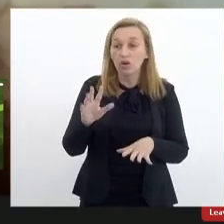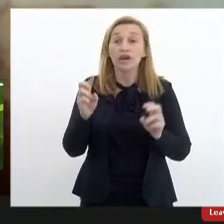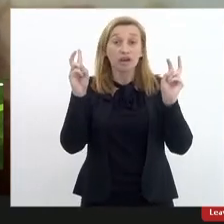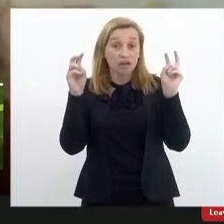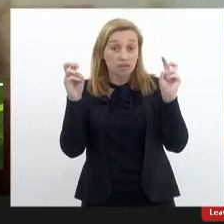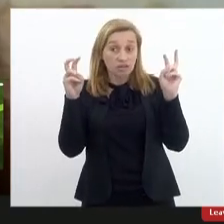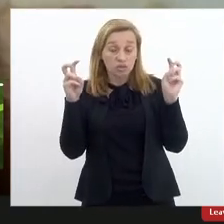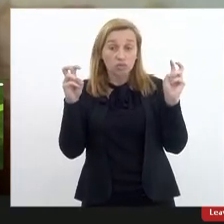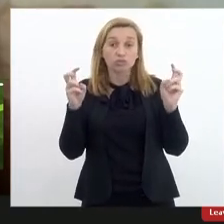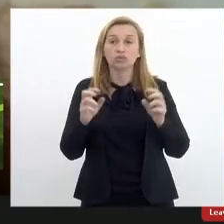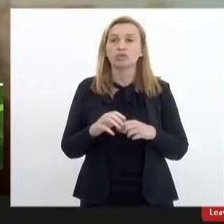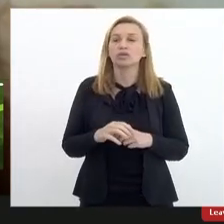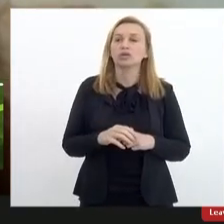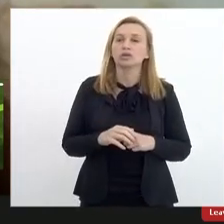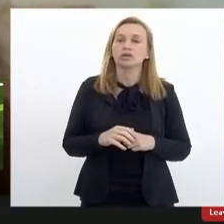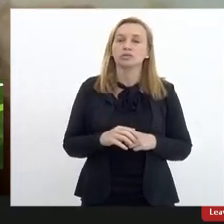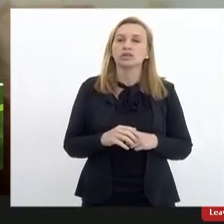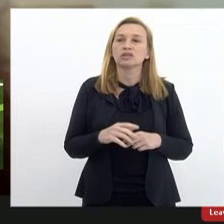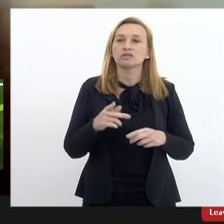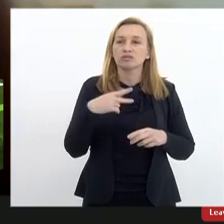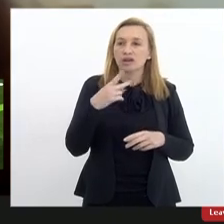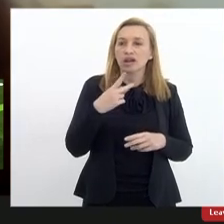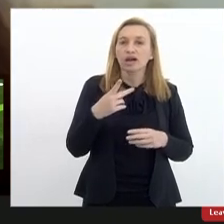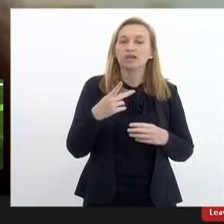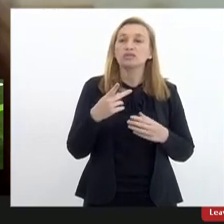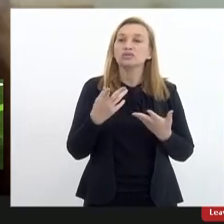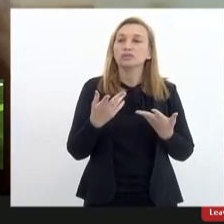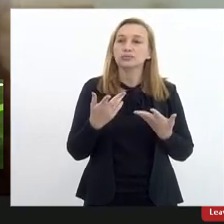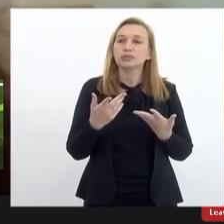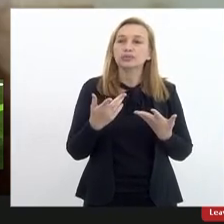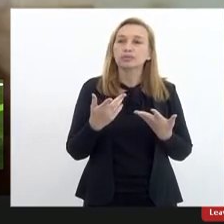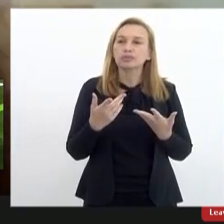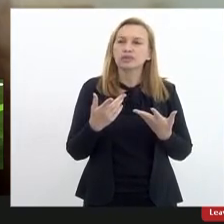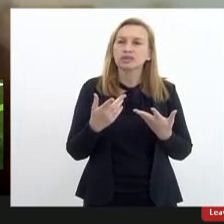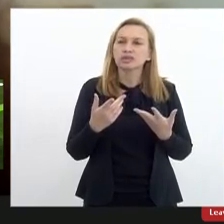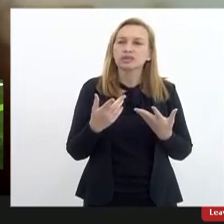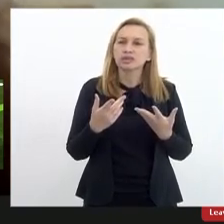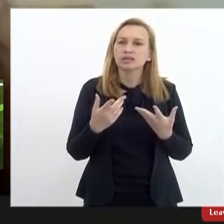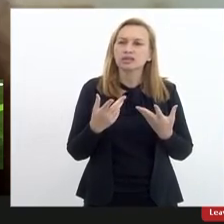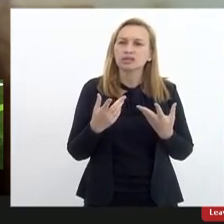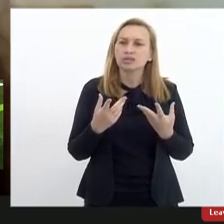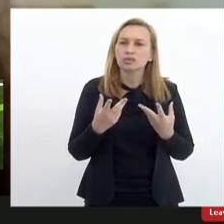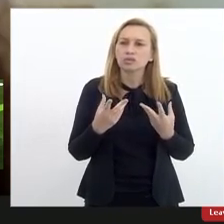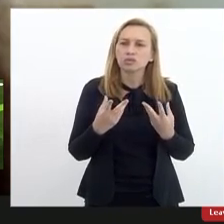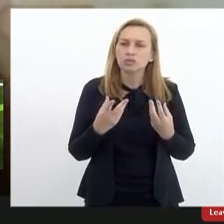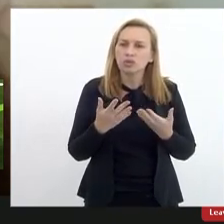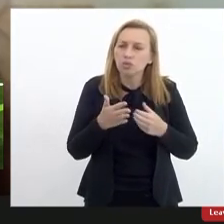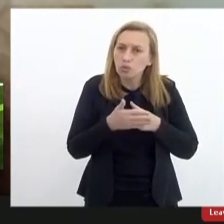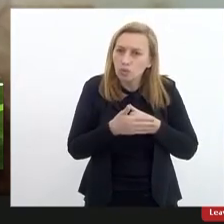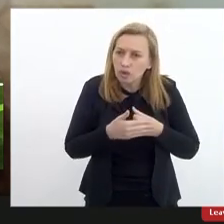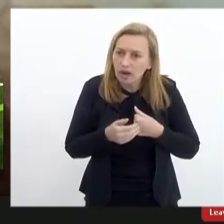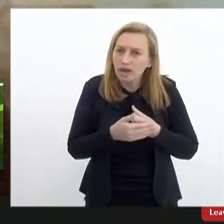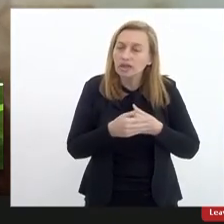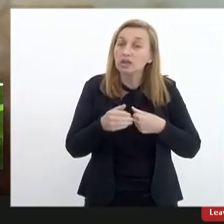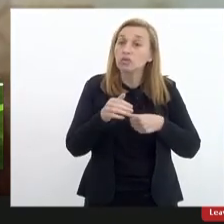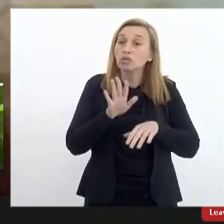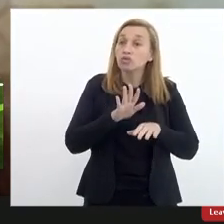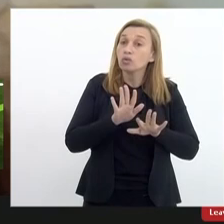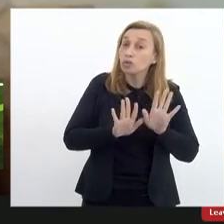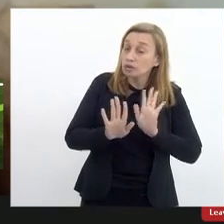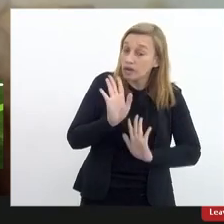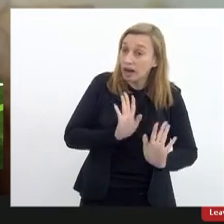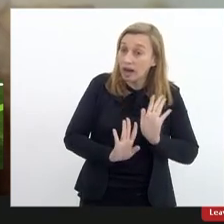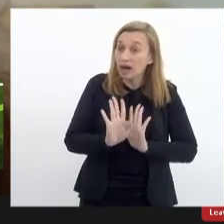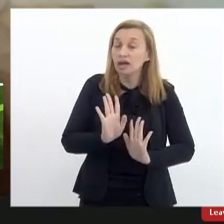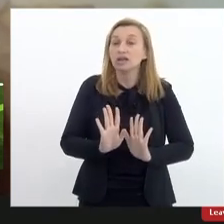assunto tem sido tratado com bastante consideração e carinho por conta de sua relevância social